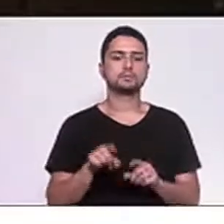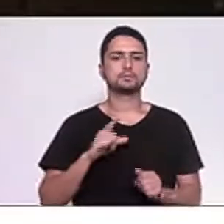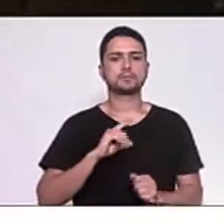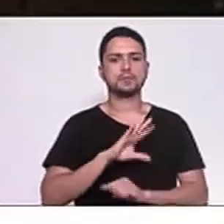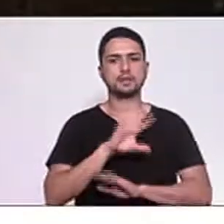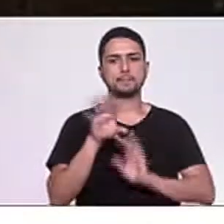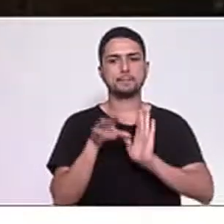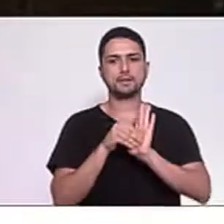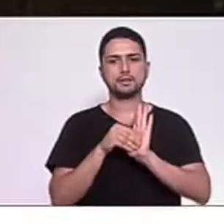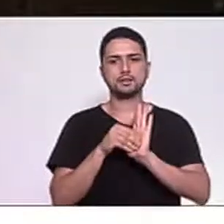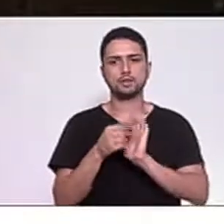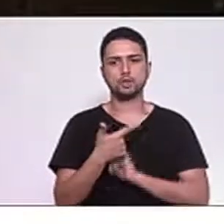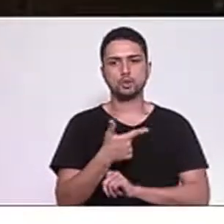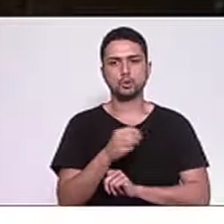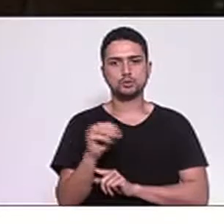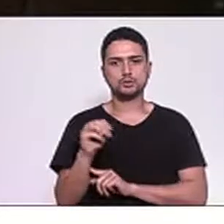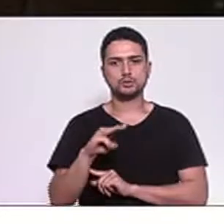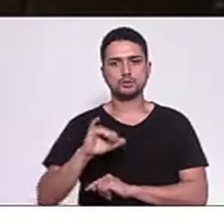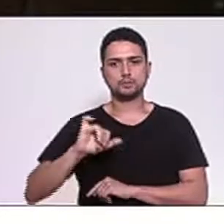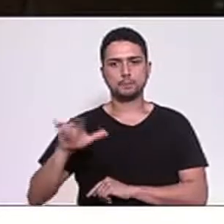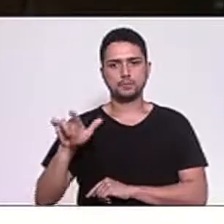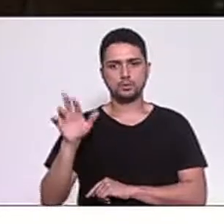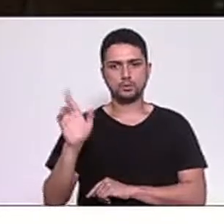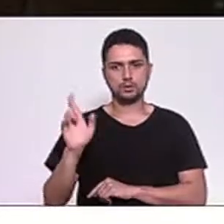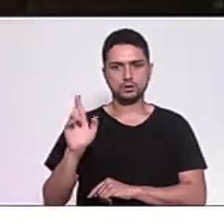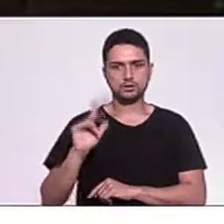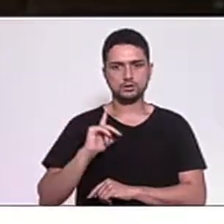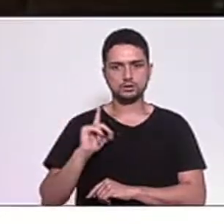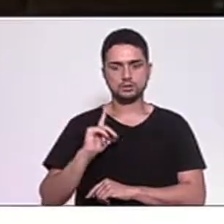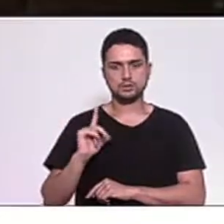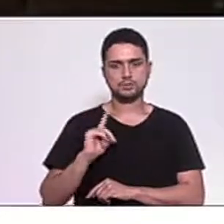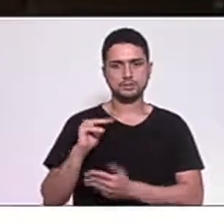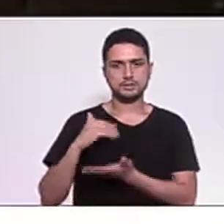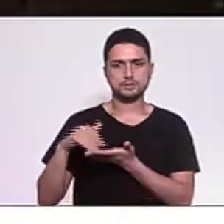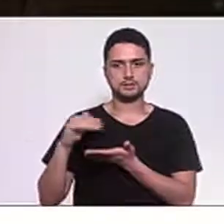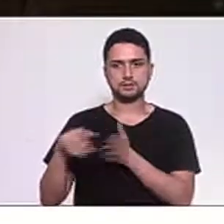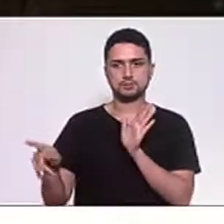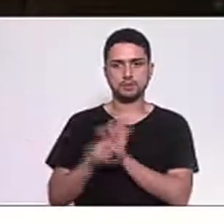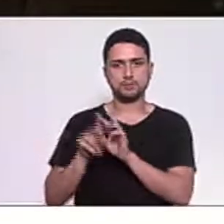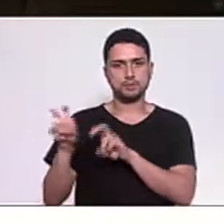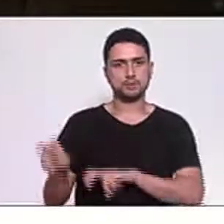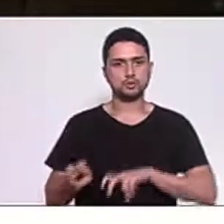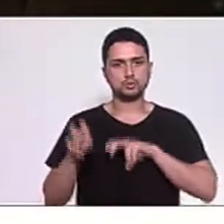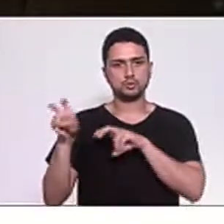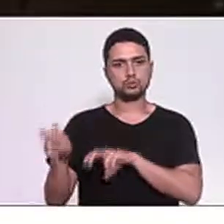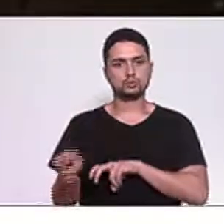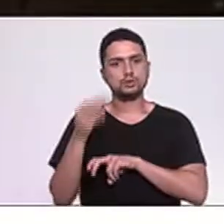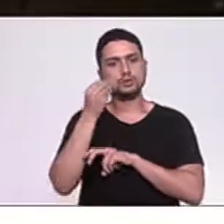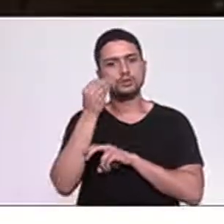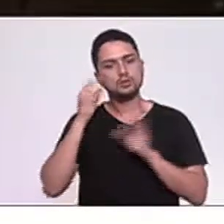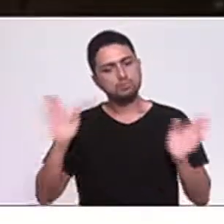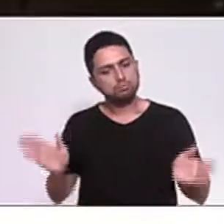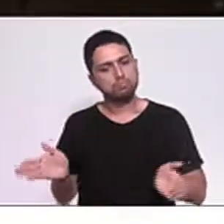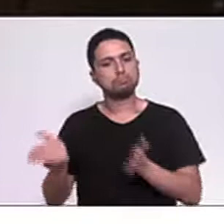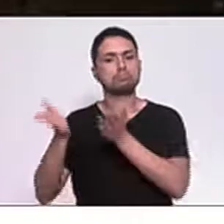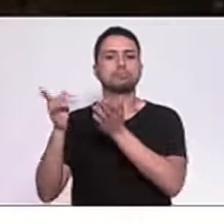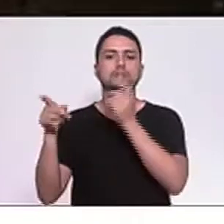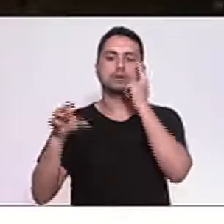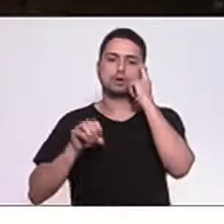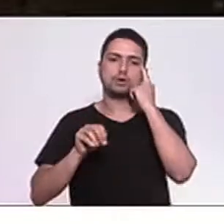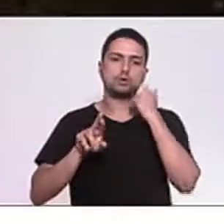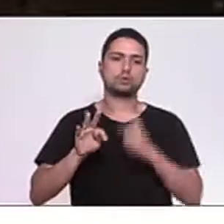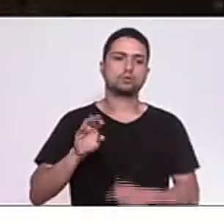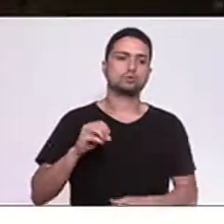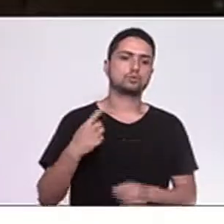200 mil reais para a Secretaria de Agricultura, para a confecção, reforma e ampliação do orto municipal lá em